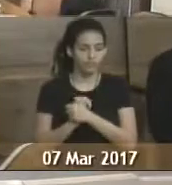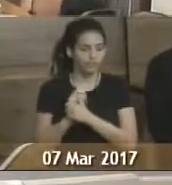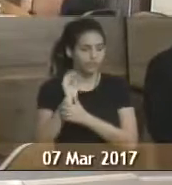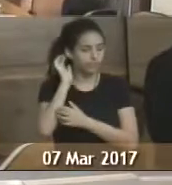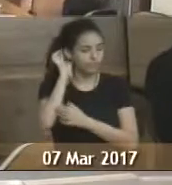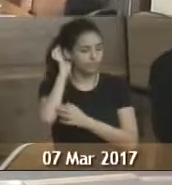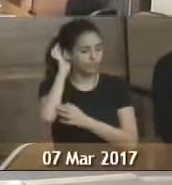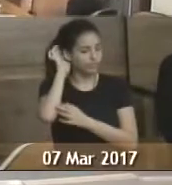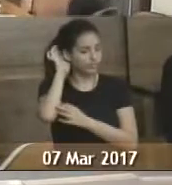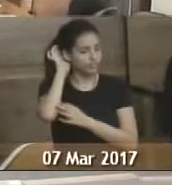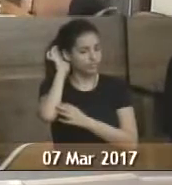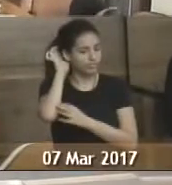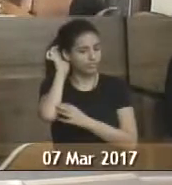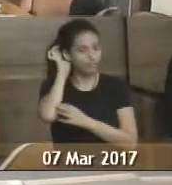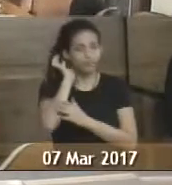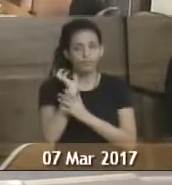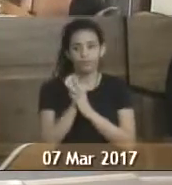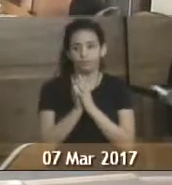Está dado um abraço.